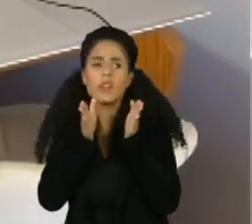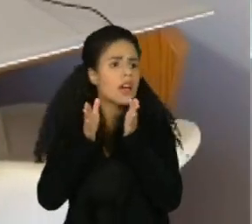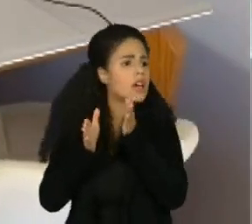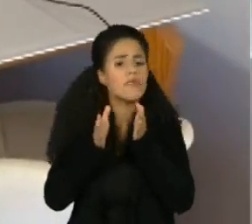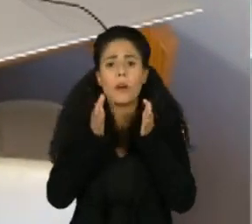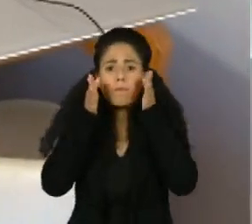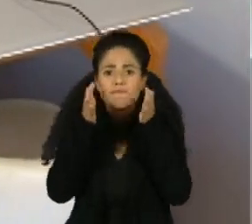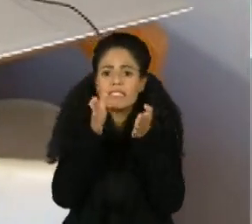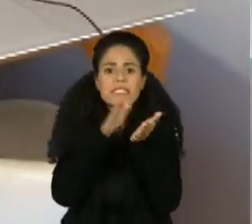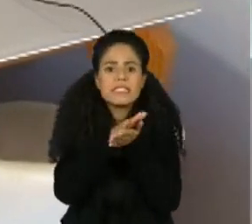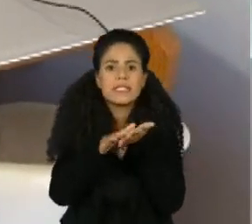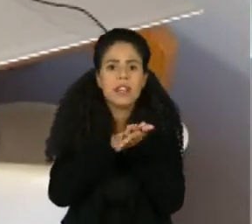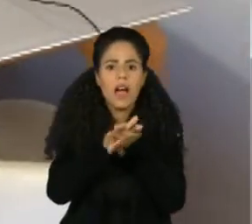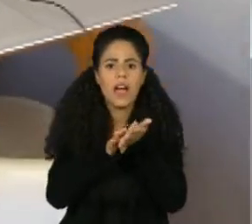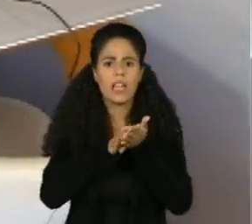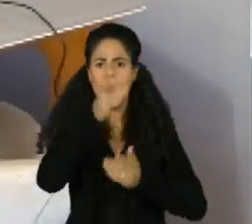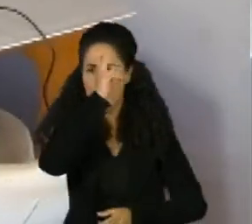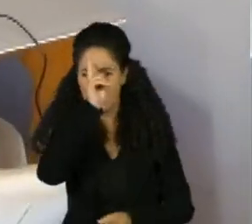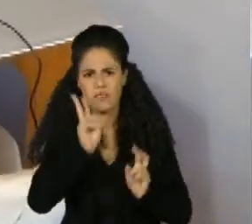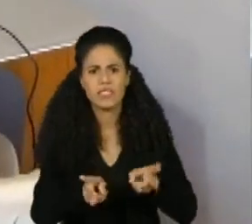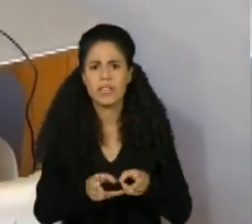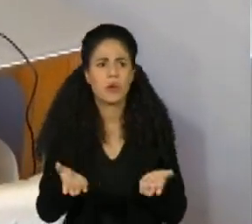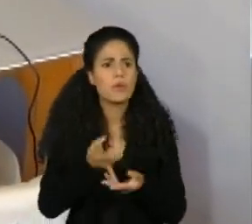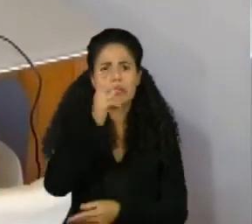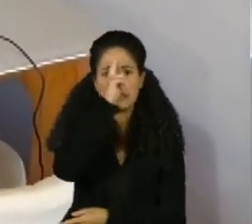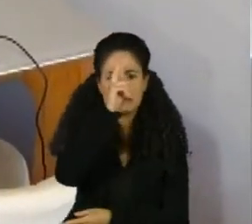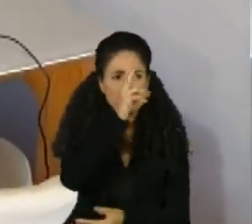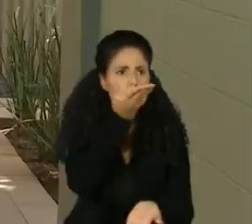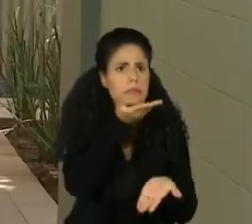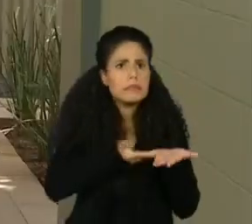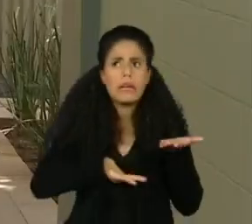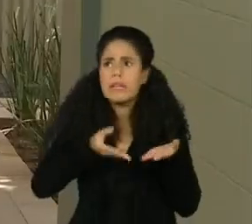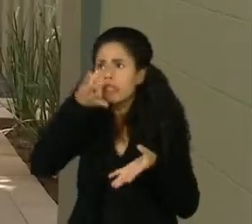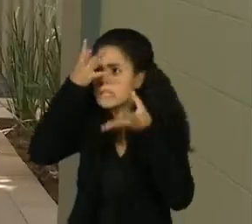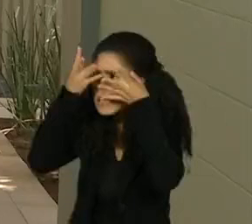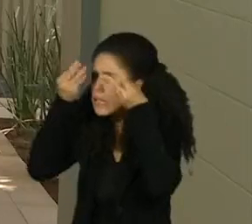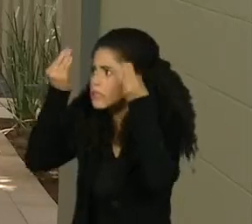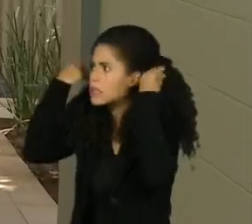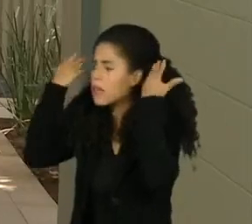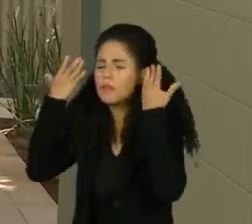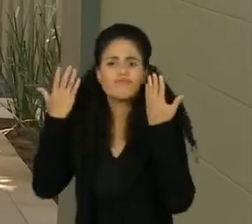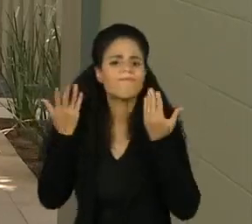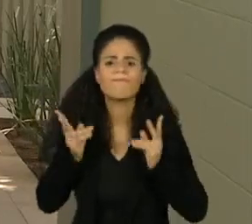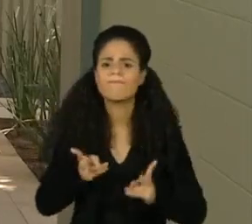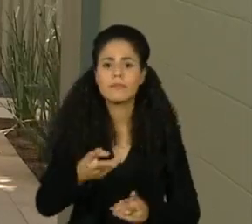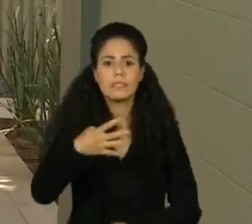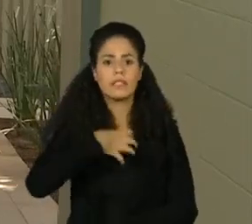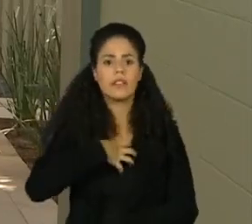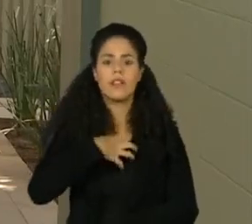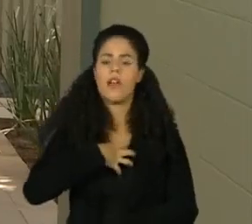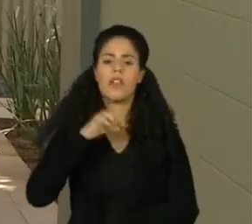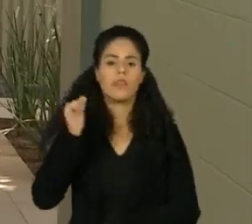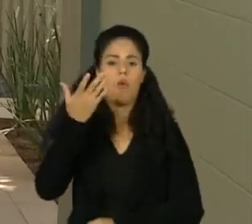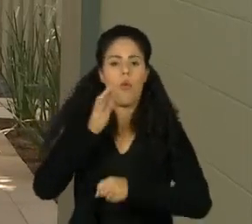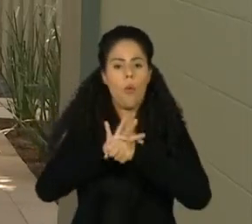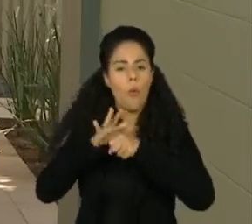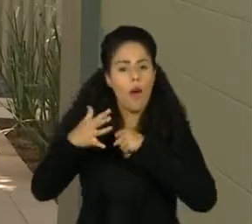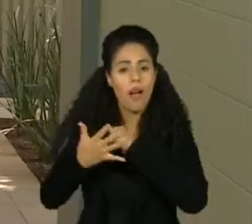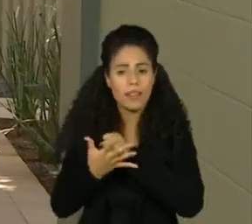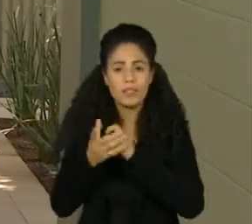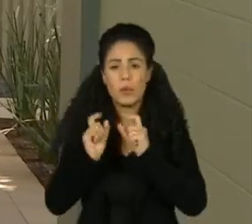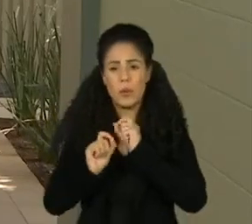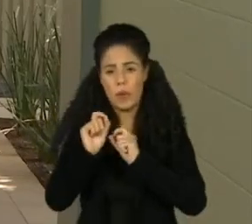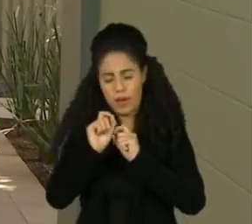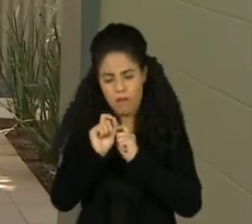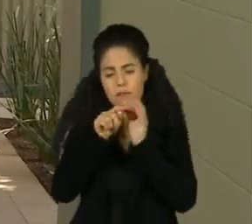precisei de nada. Eu sempre lembrava das senhas, apesar de serem diferentes. Sintomas como os da Beatriz são comuns. Estão relatados também